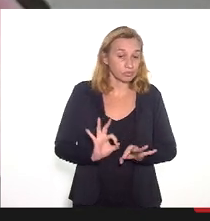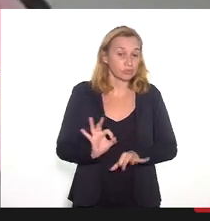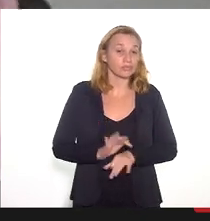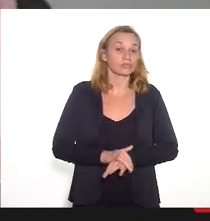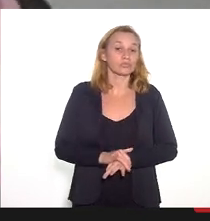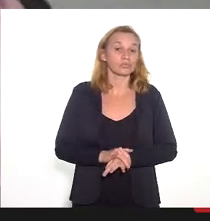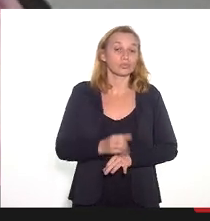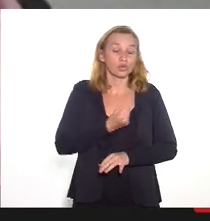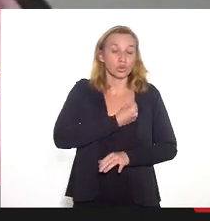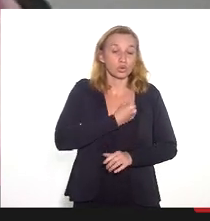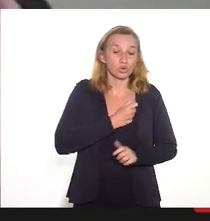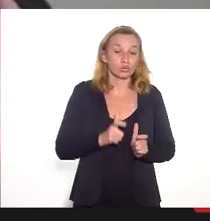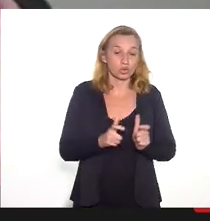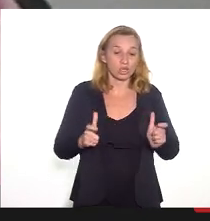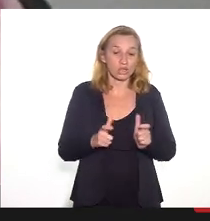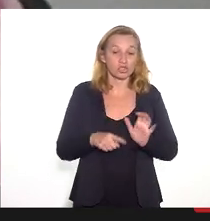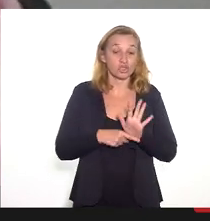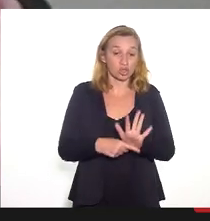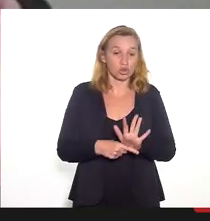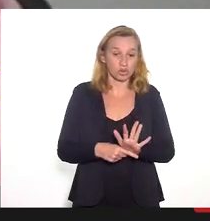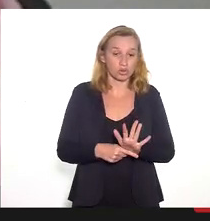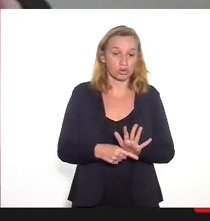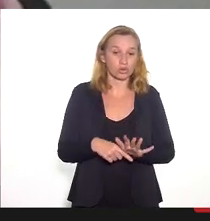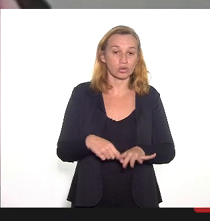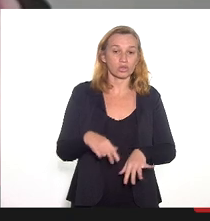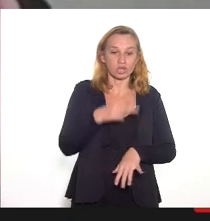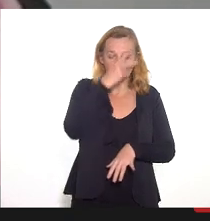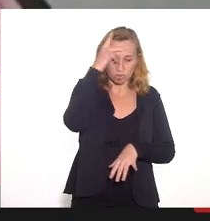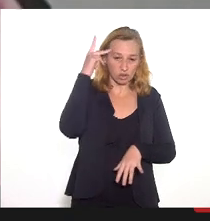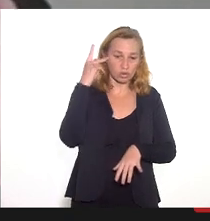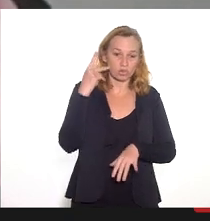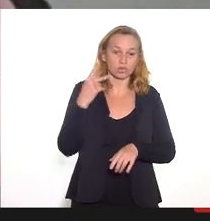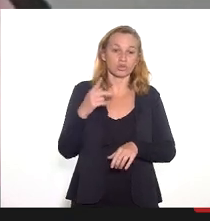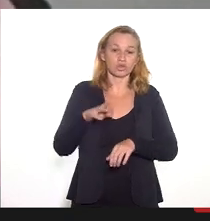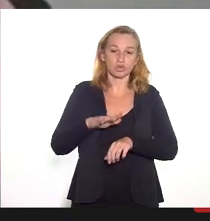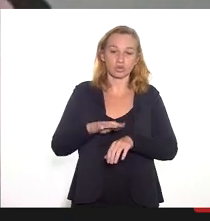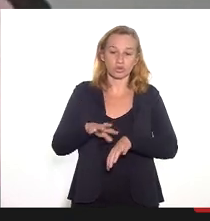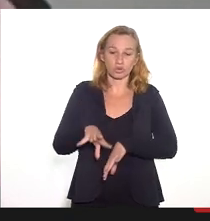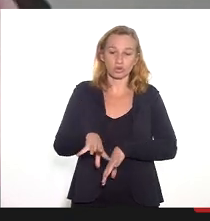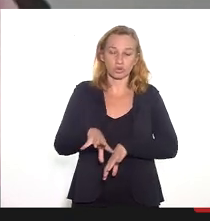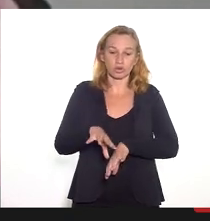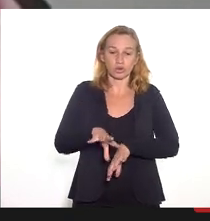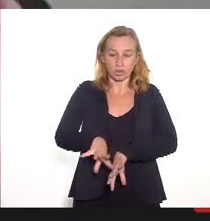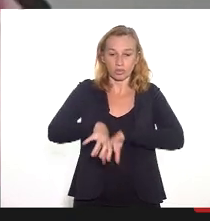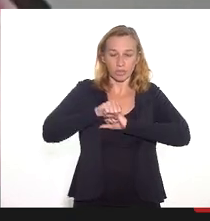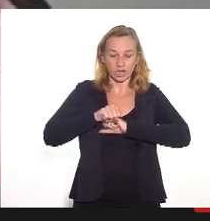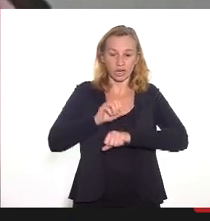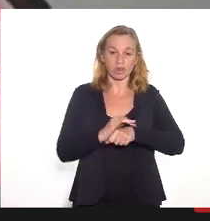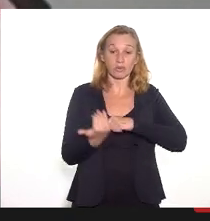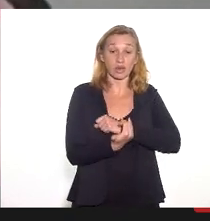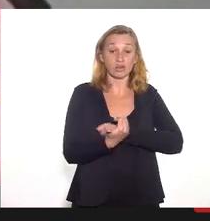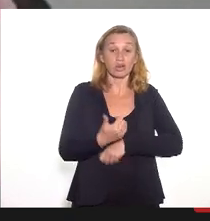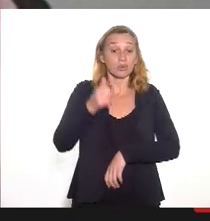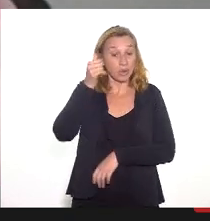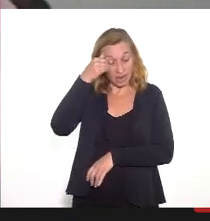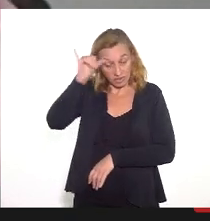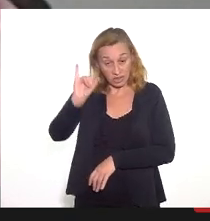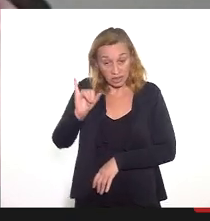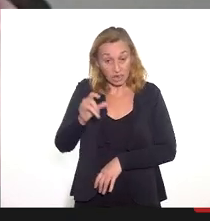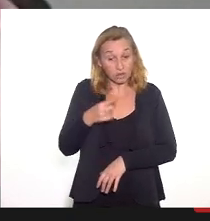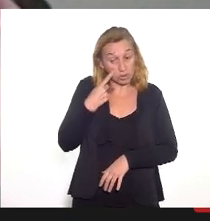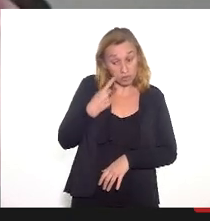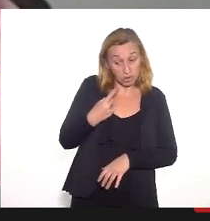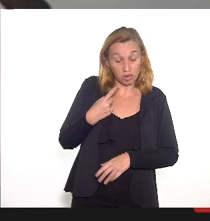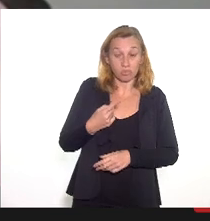para aumentar o número do atendimento dos pacientes de COVID, para evitar a deputada Marta Rocha. O que nós vivenciamos muito é que a